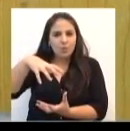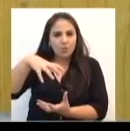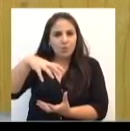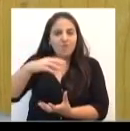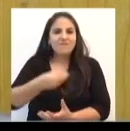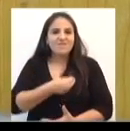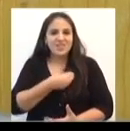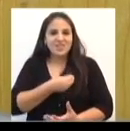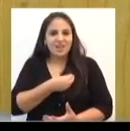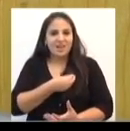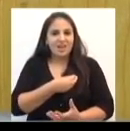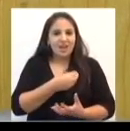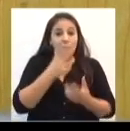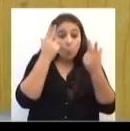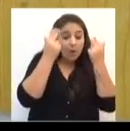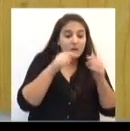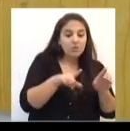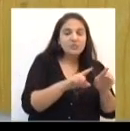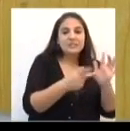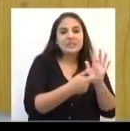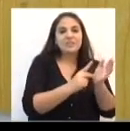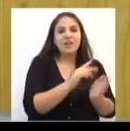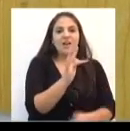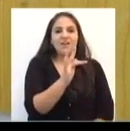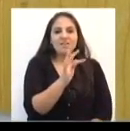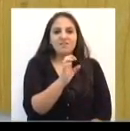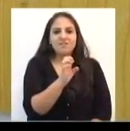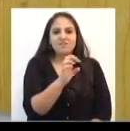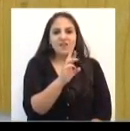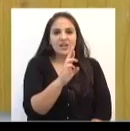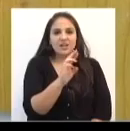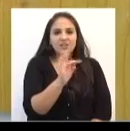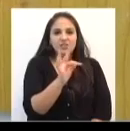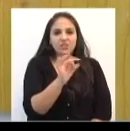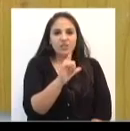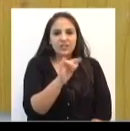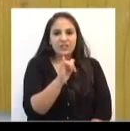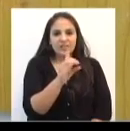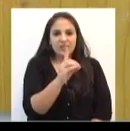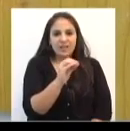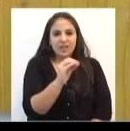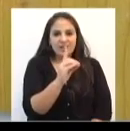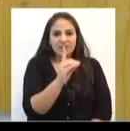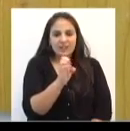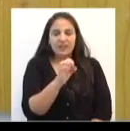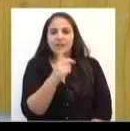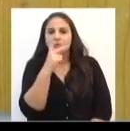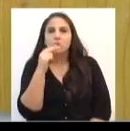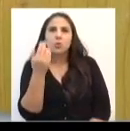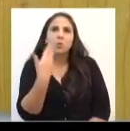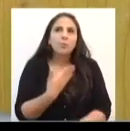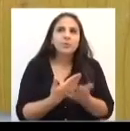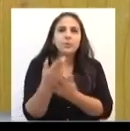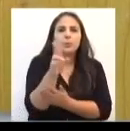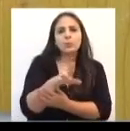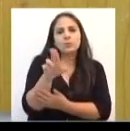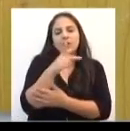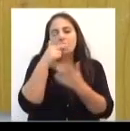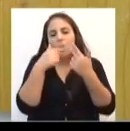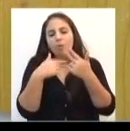o ovo a vida. E nesta vida, aí o comércio começou a fazer o quê? Usar como o